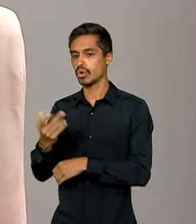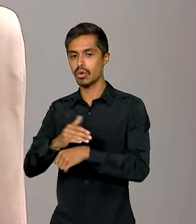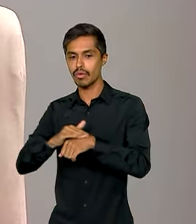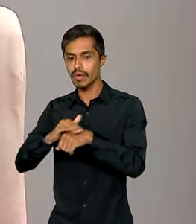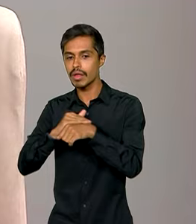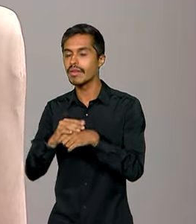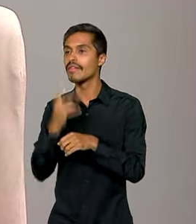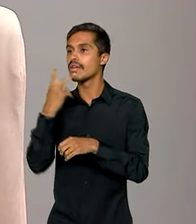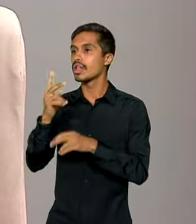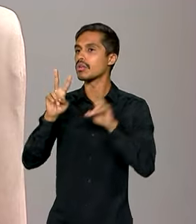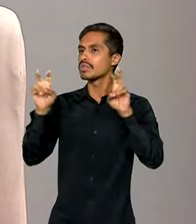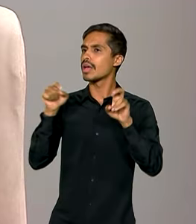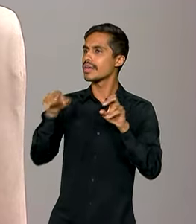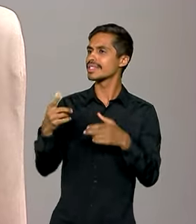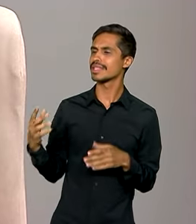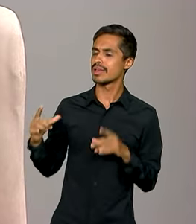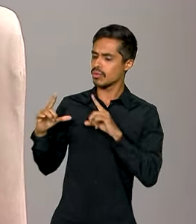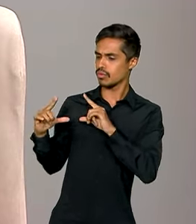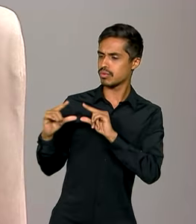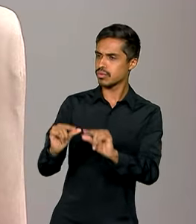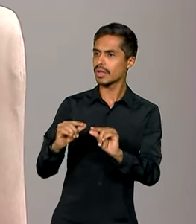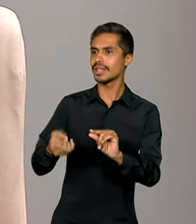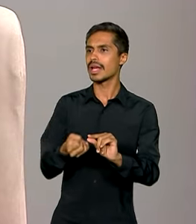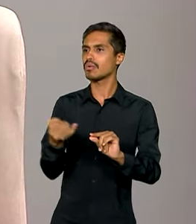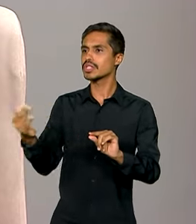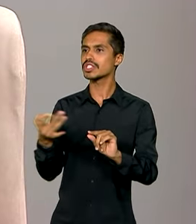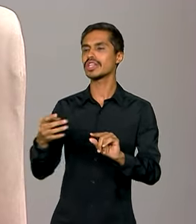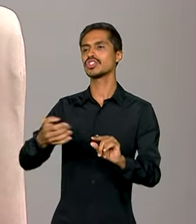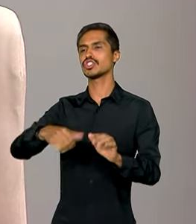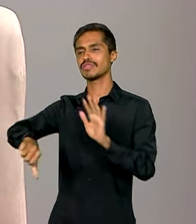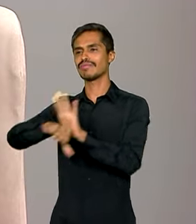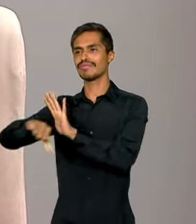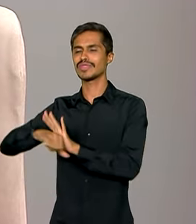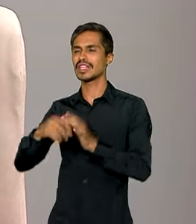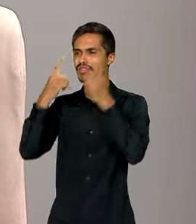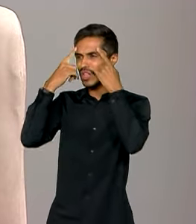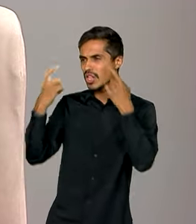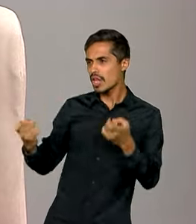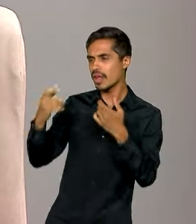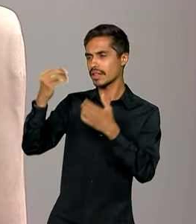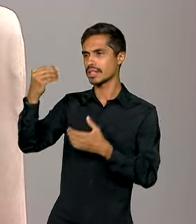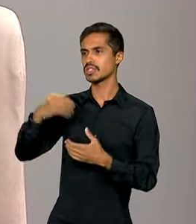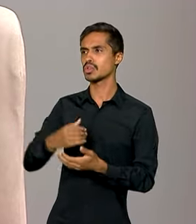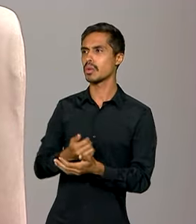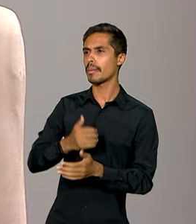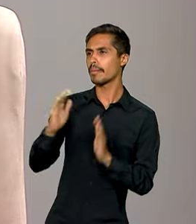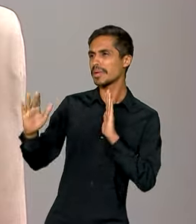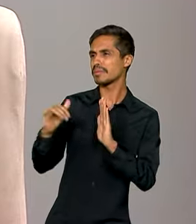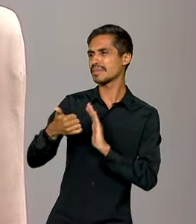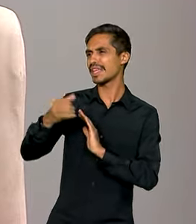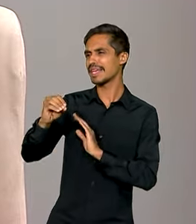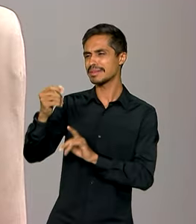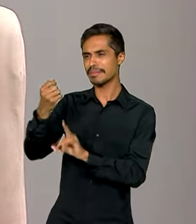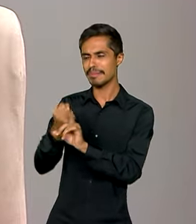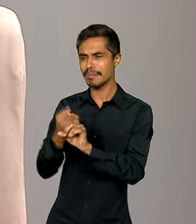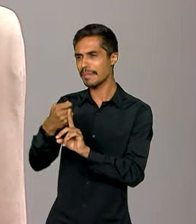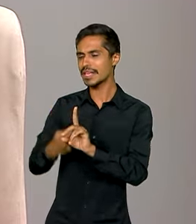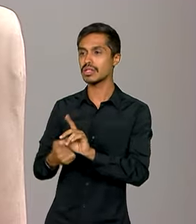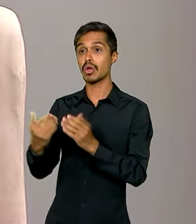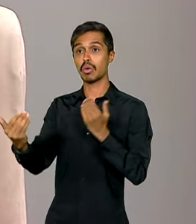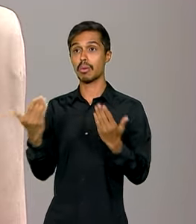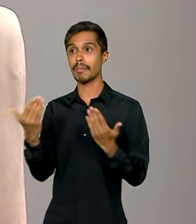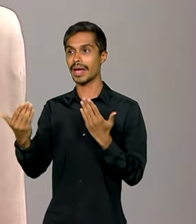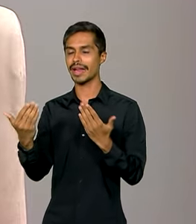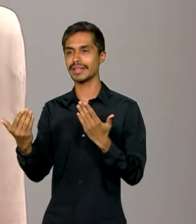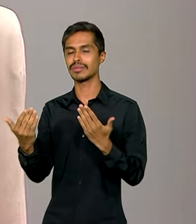ministro, falando sobre essa redução dos índices de violência no país. Nos primeiros 10 meses do ano, em comparação ao mesmo